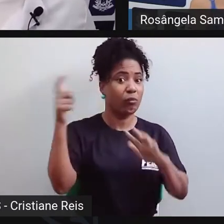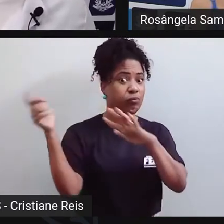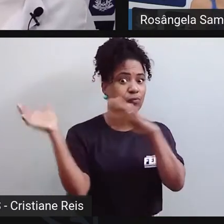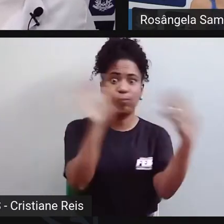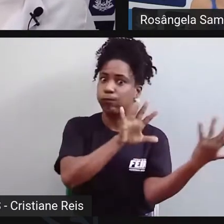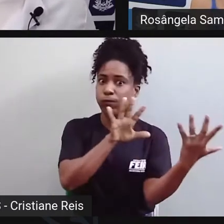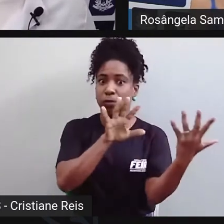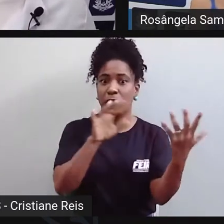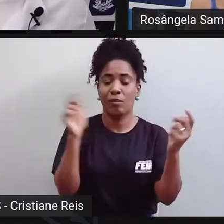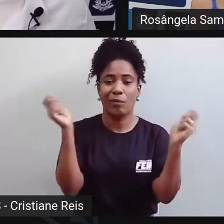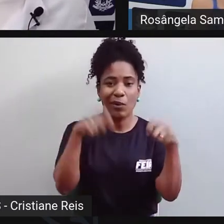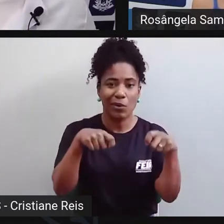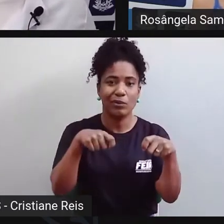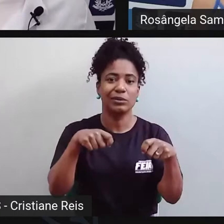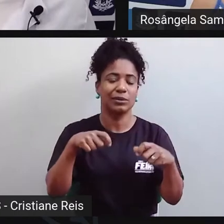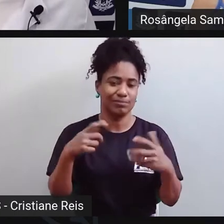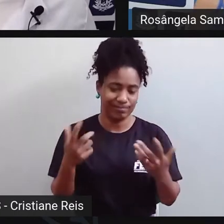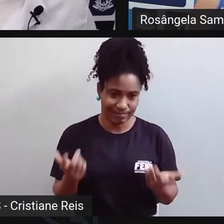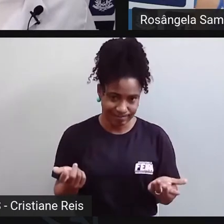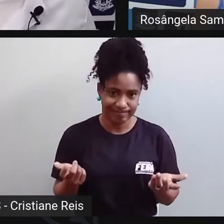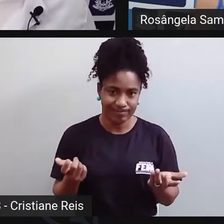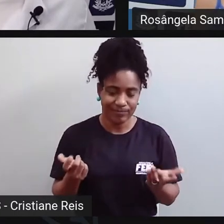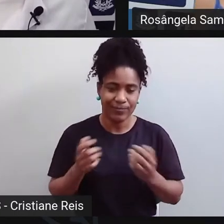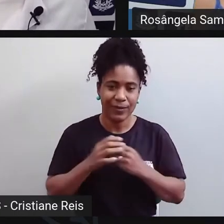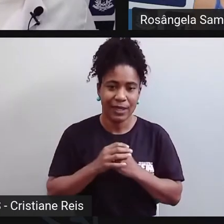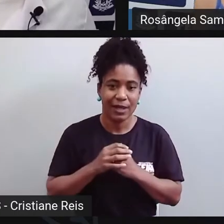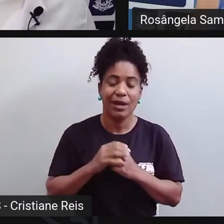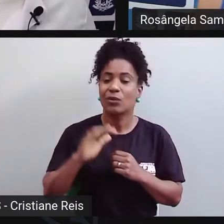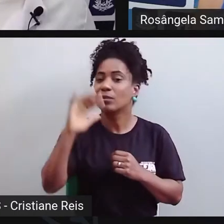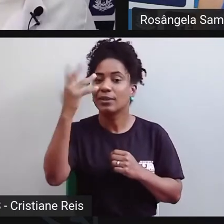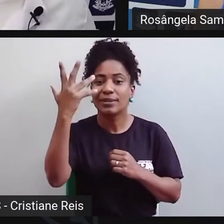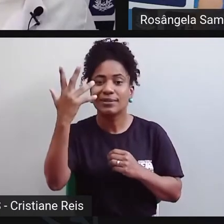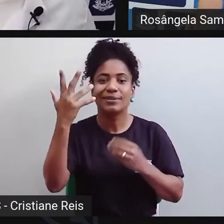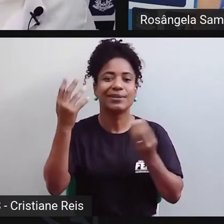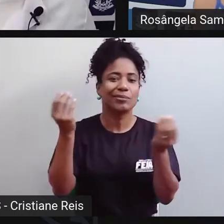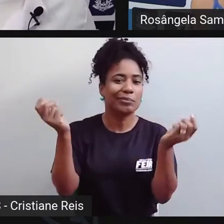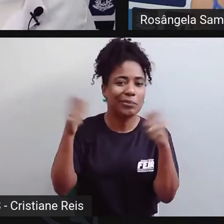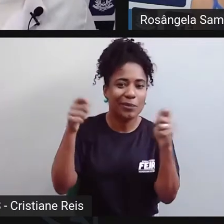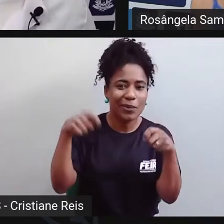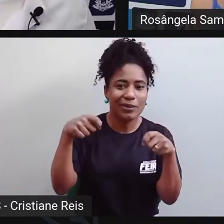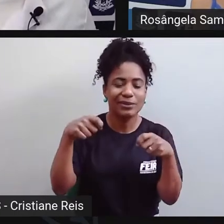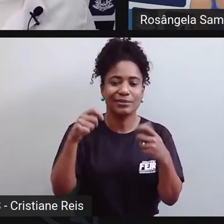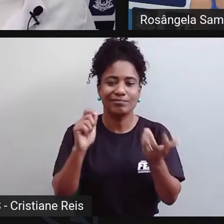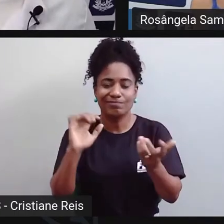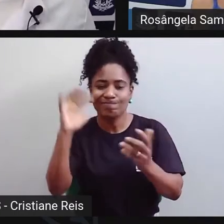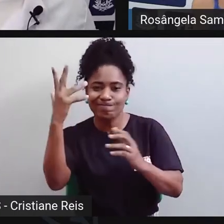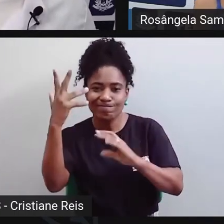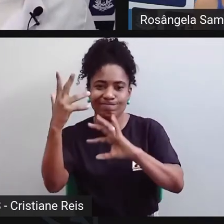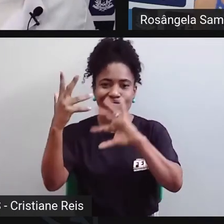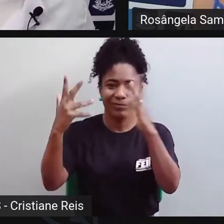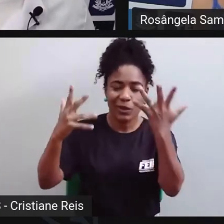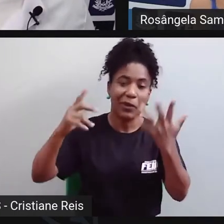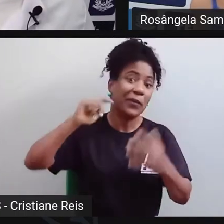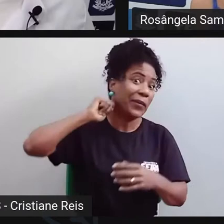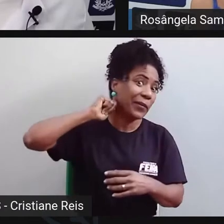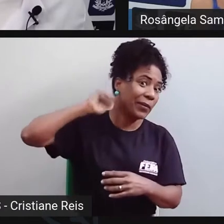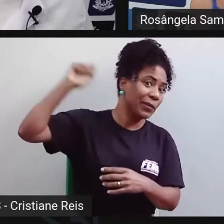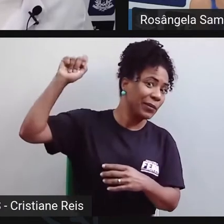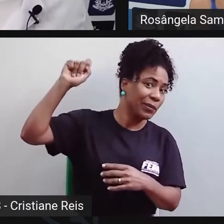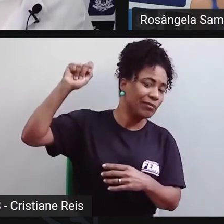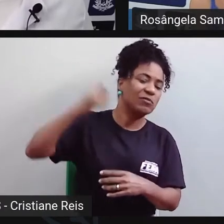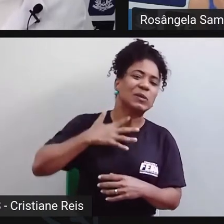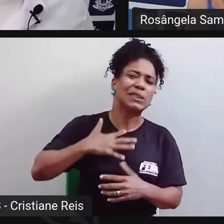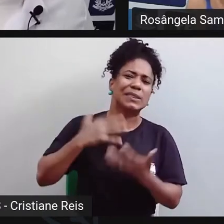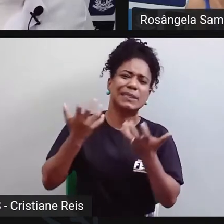em risco ou que já fez um quadro que levou a possibilidade de um suicídio, ela precisa de um